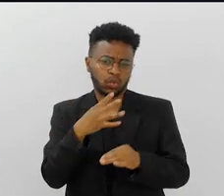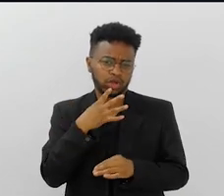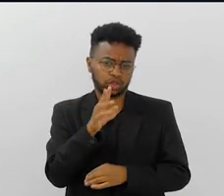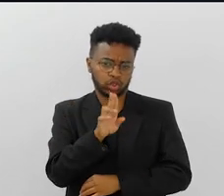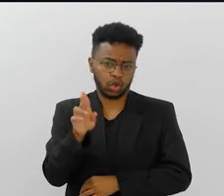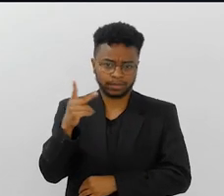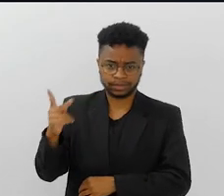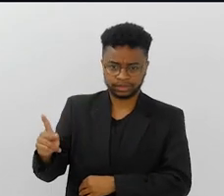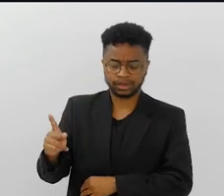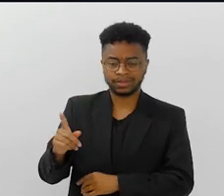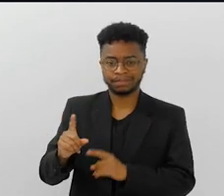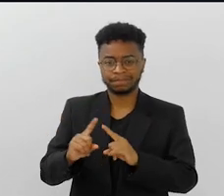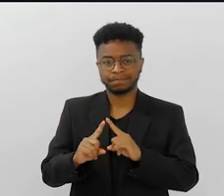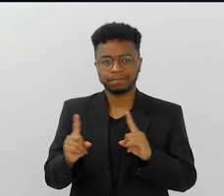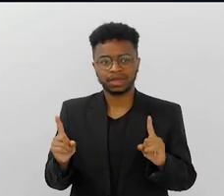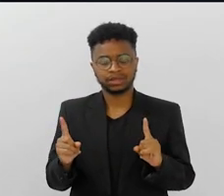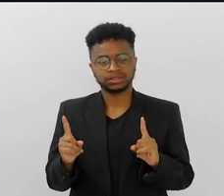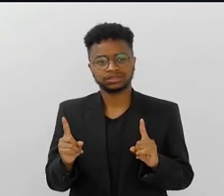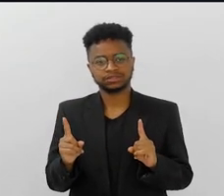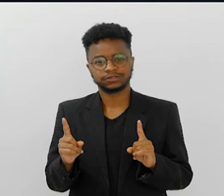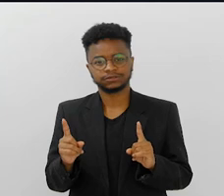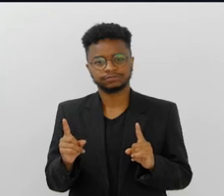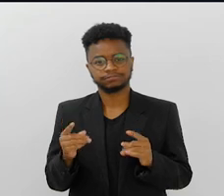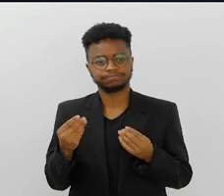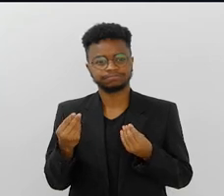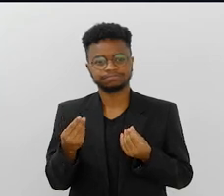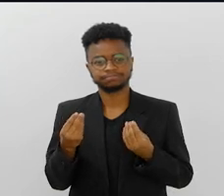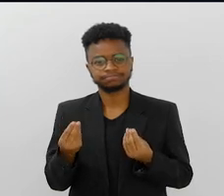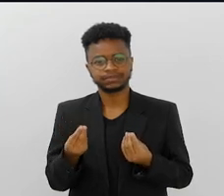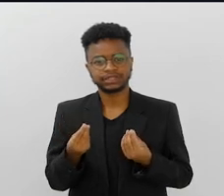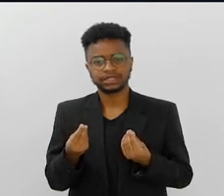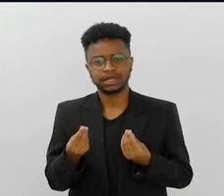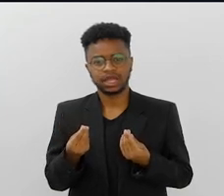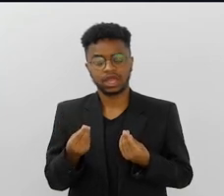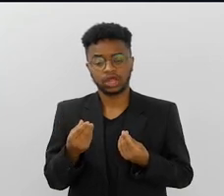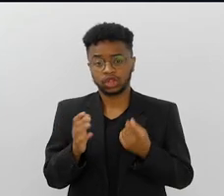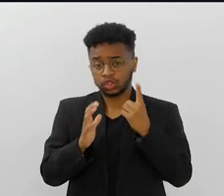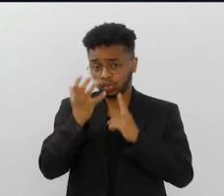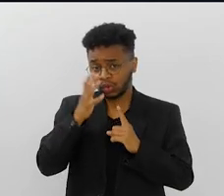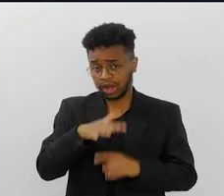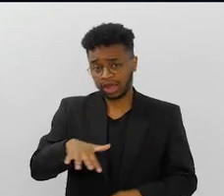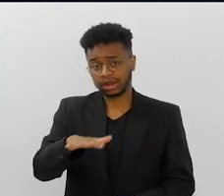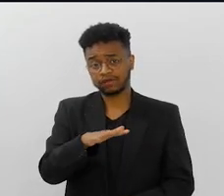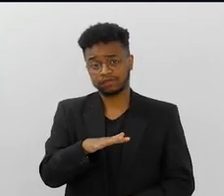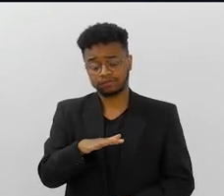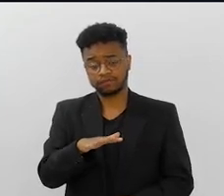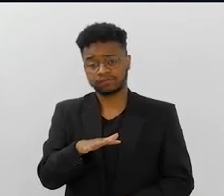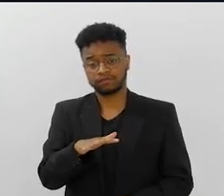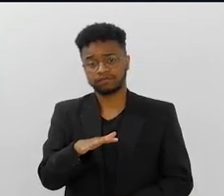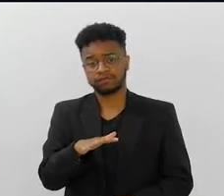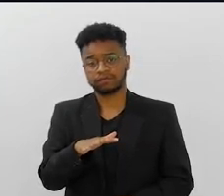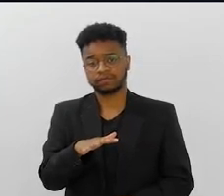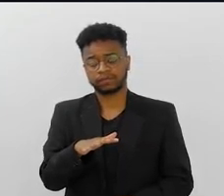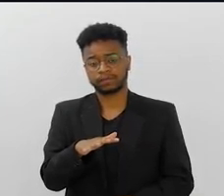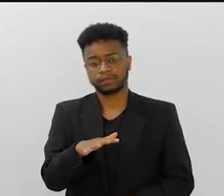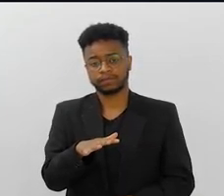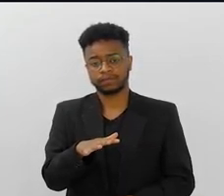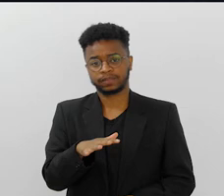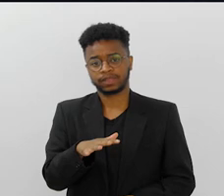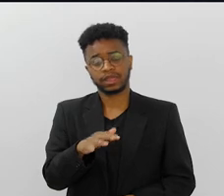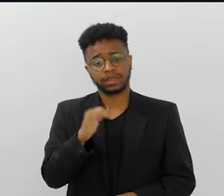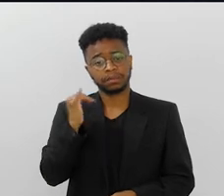nome do Joãozinho 30. Mas, para o carnaval em todo, para os profissionais de carnaval,